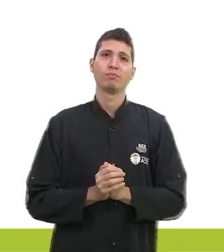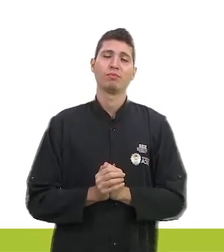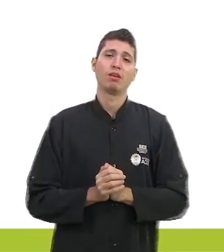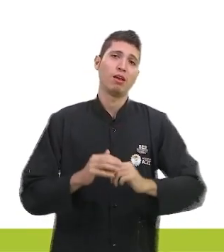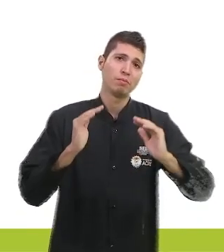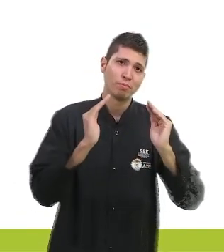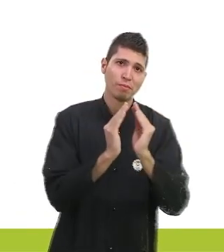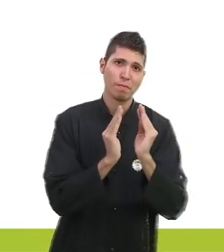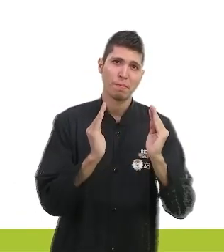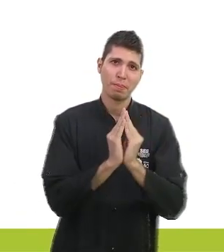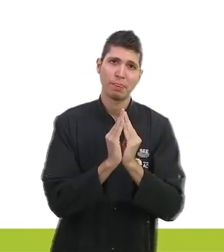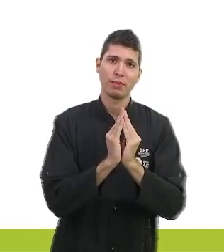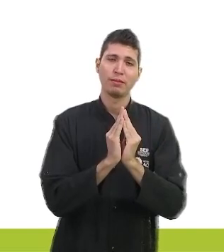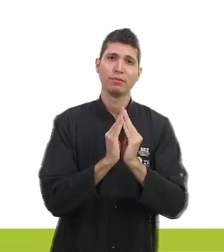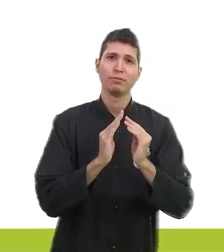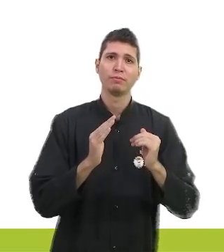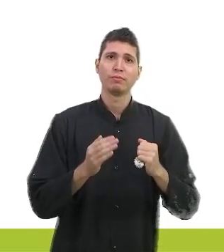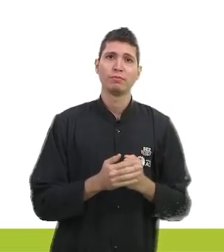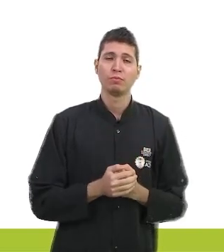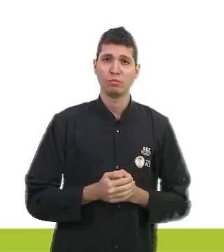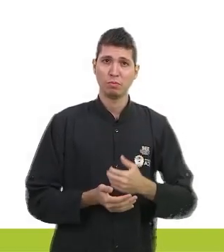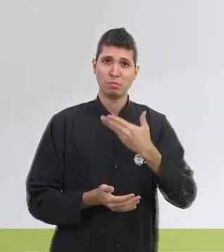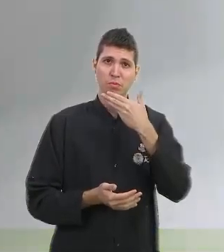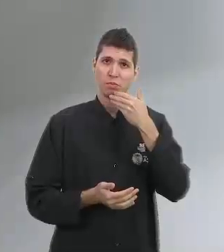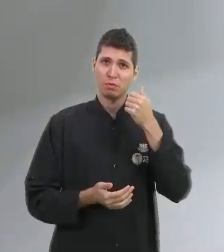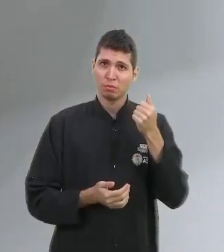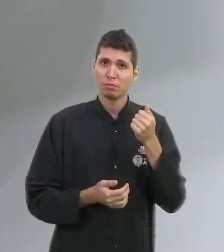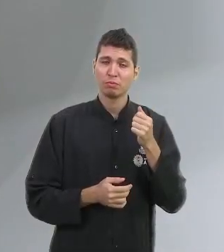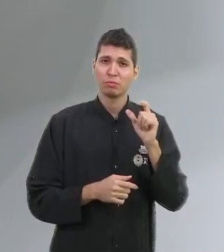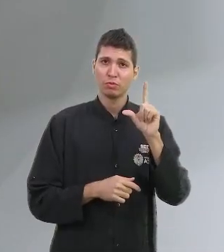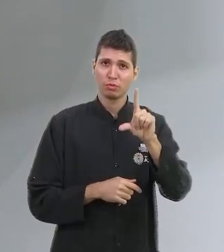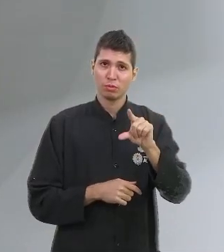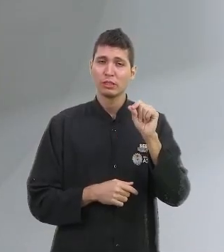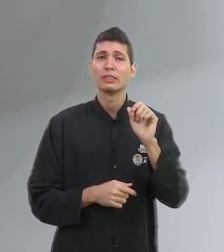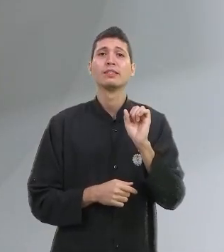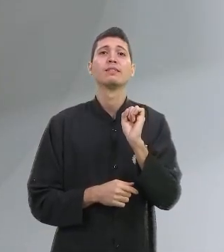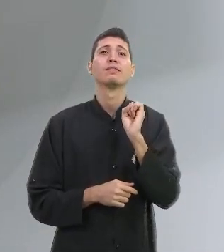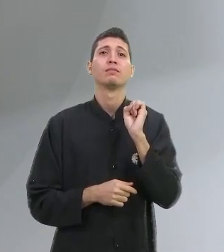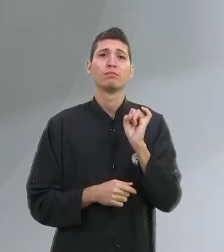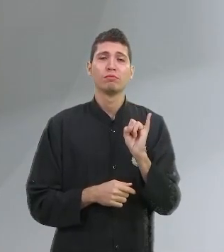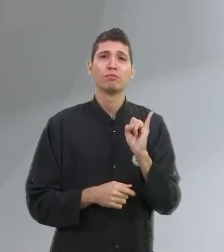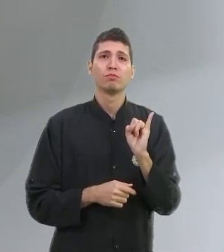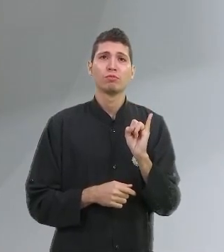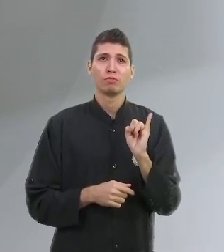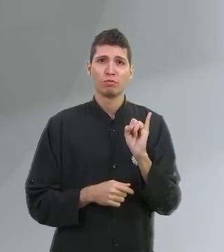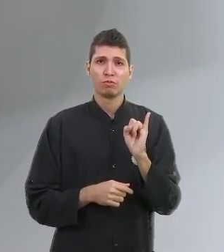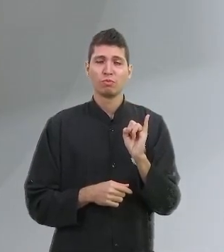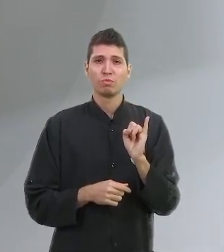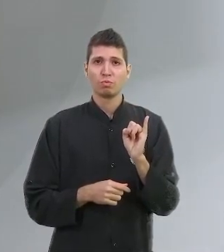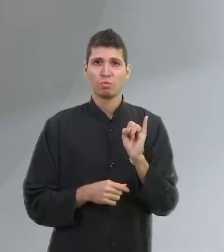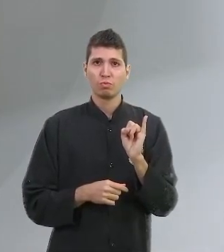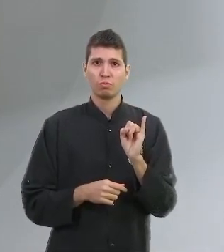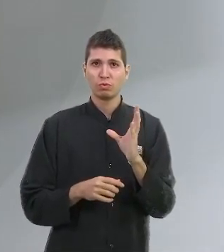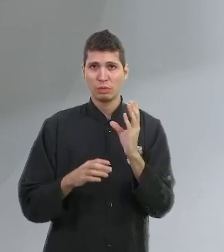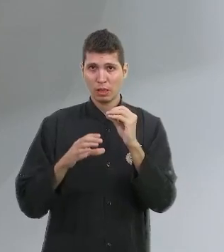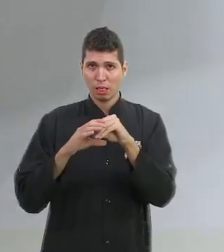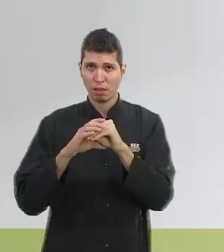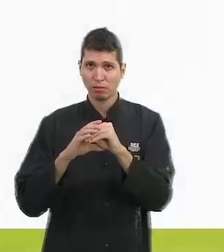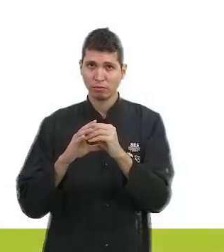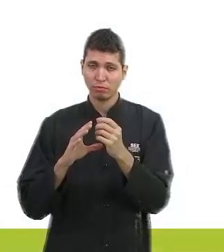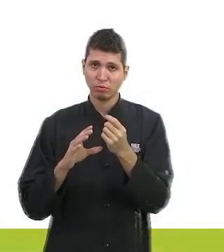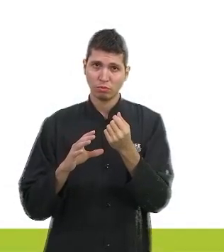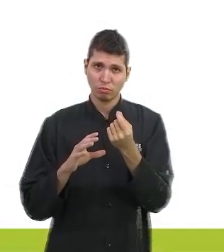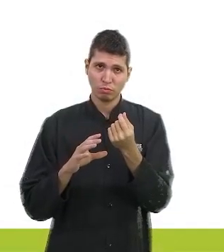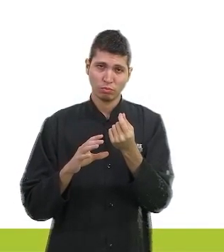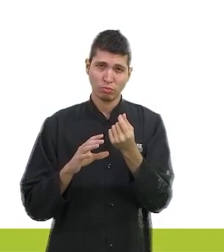a melhor opção se você colocar valores muito altos e se você